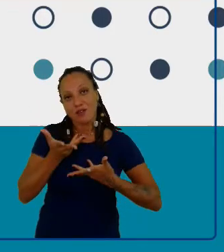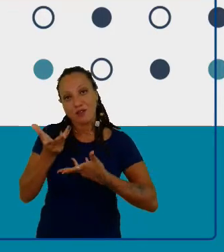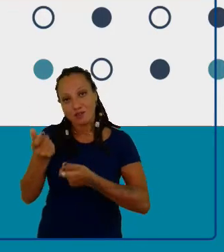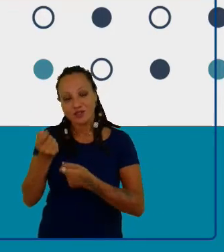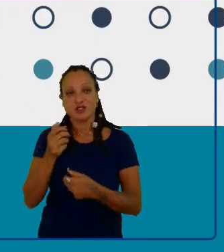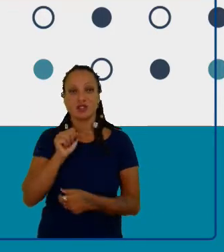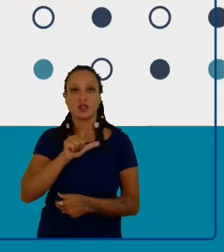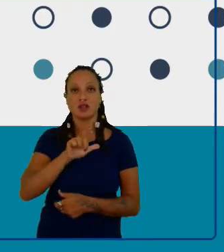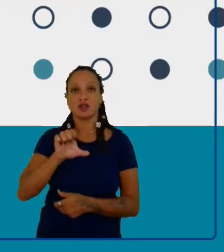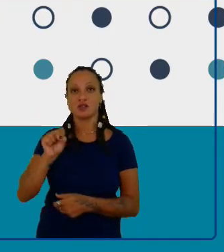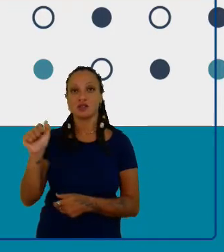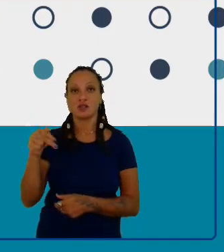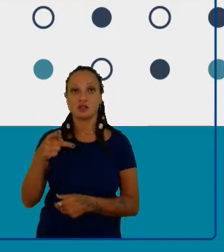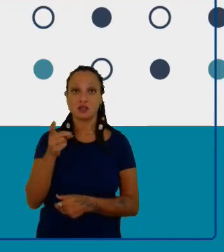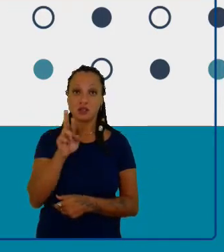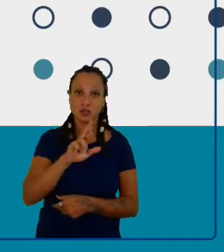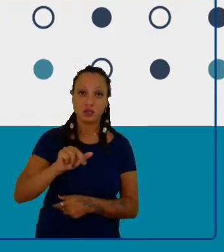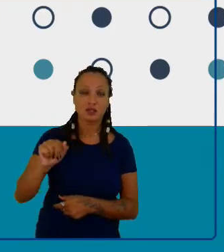a todos e a todas.